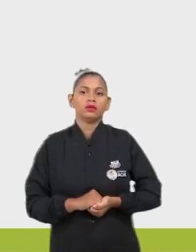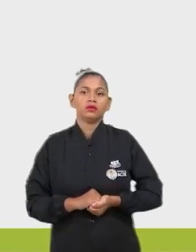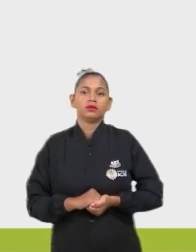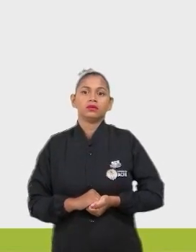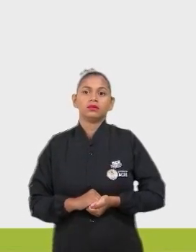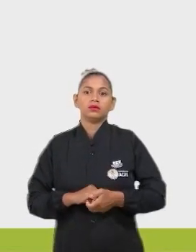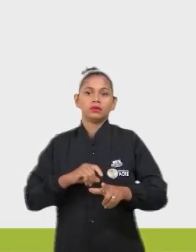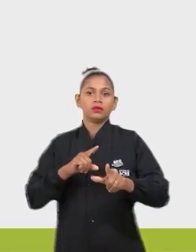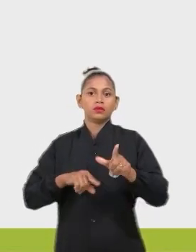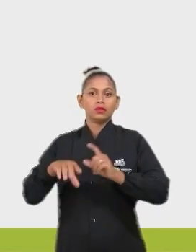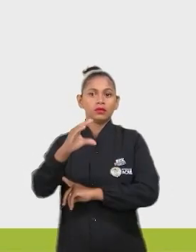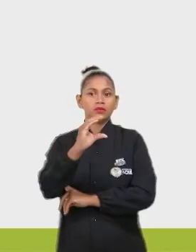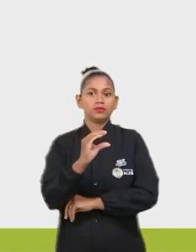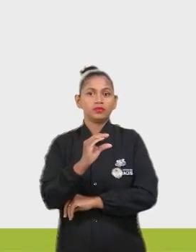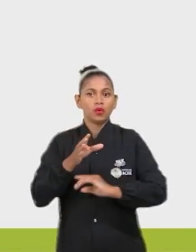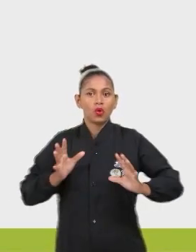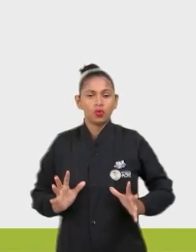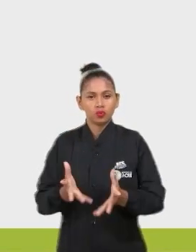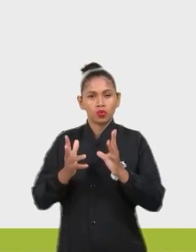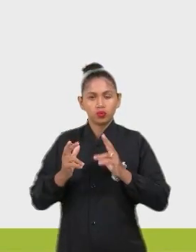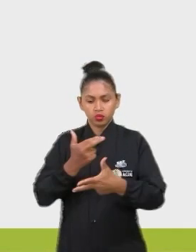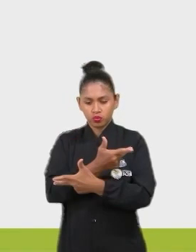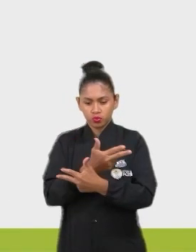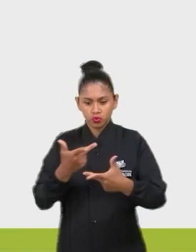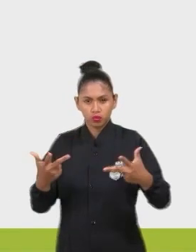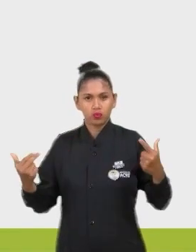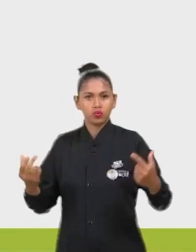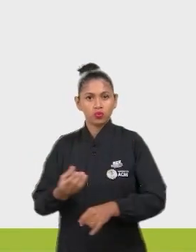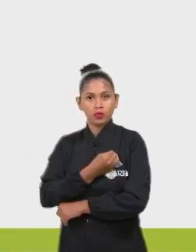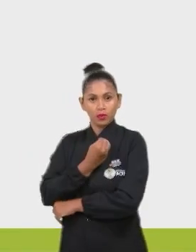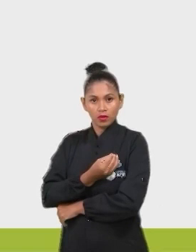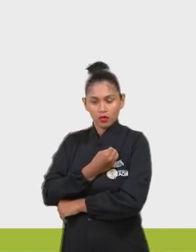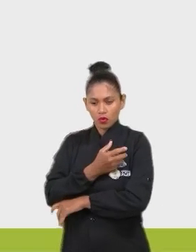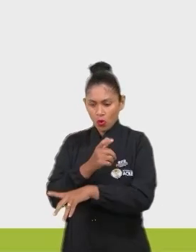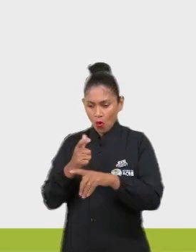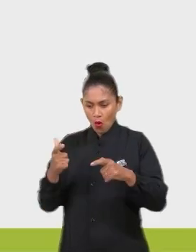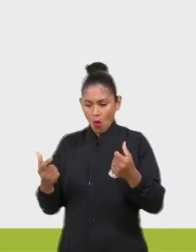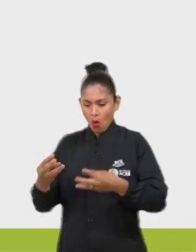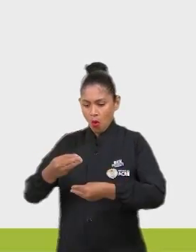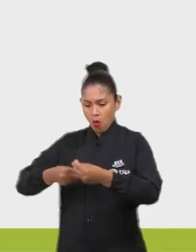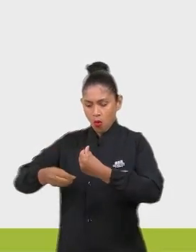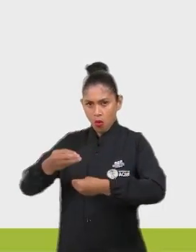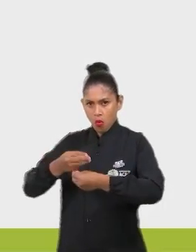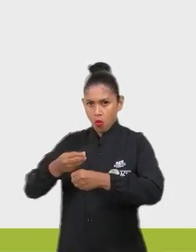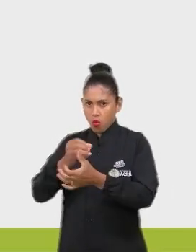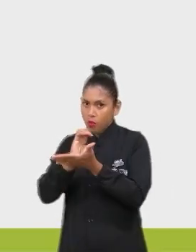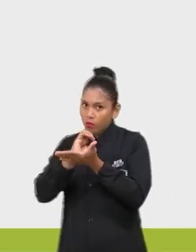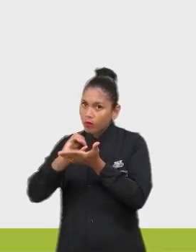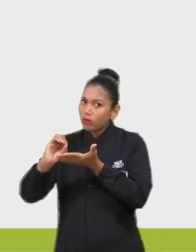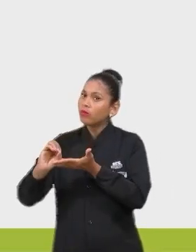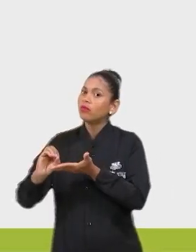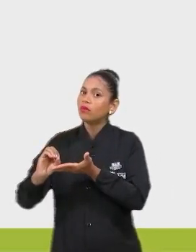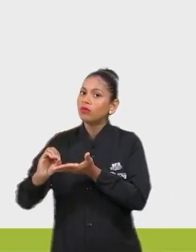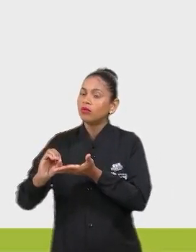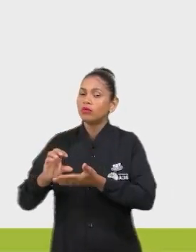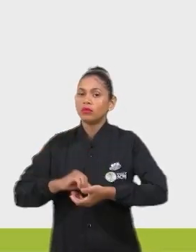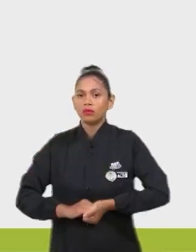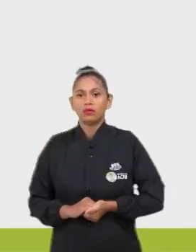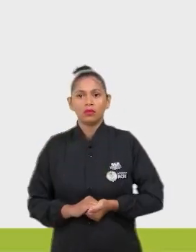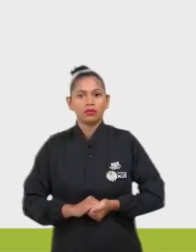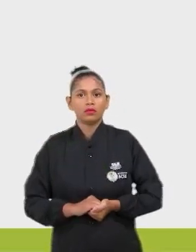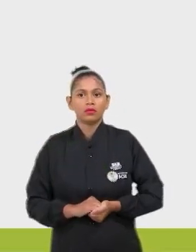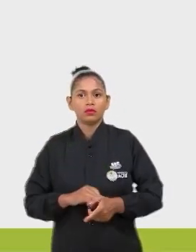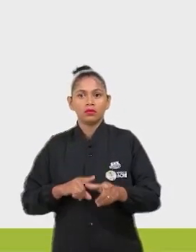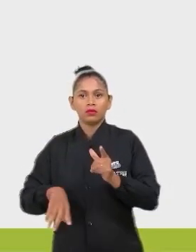Letra C, promove maior diversidade de vida no solo com o aumento da matéria orgânica? Opa, pode ser. Letra